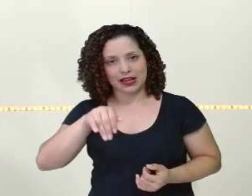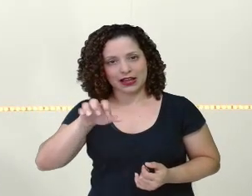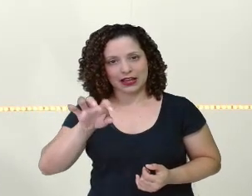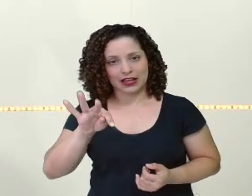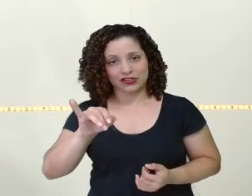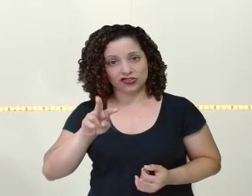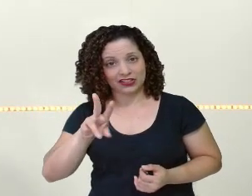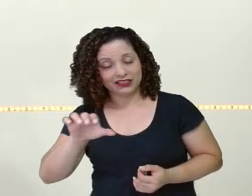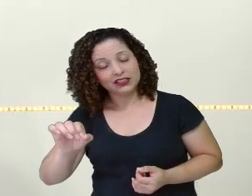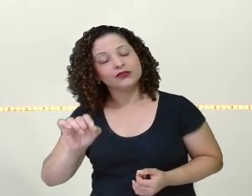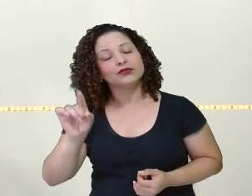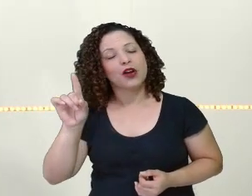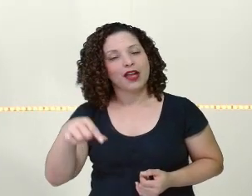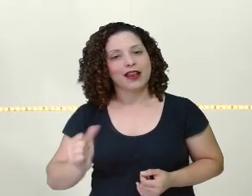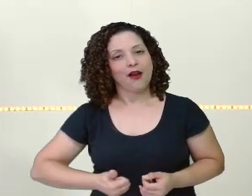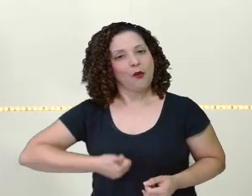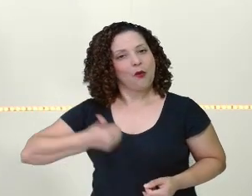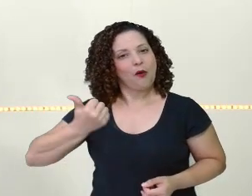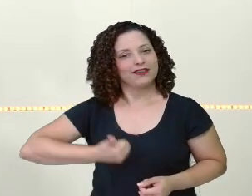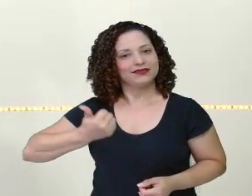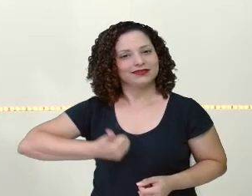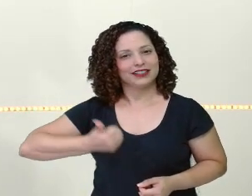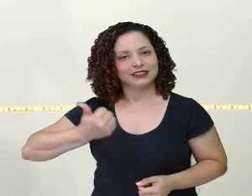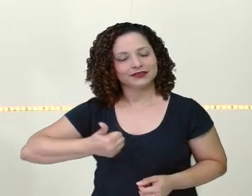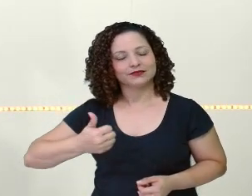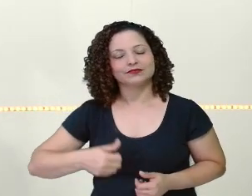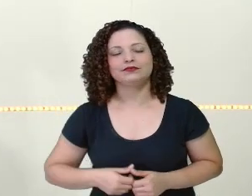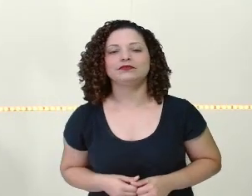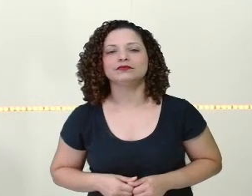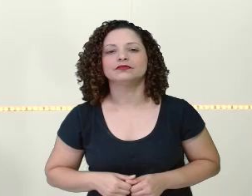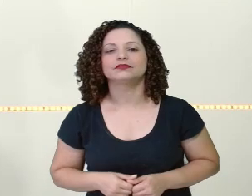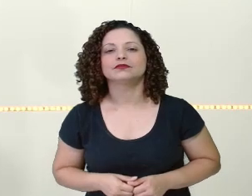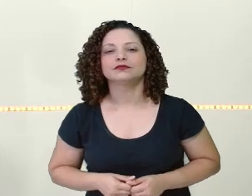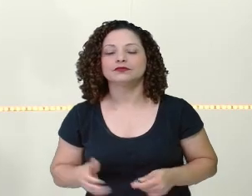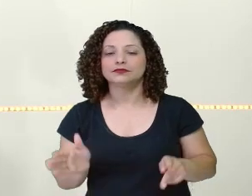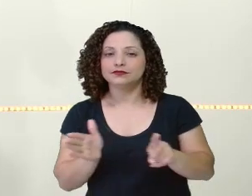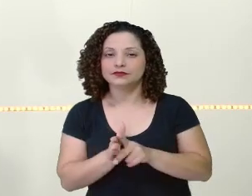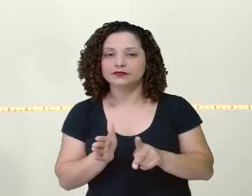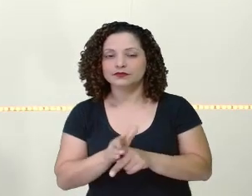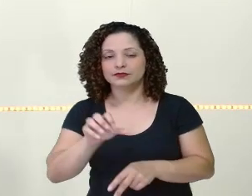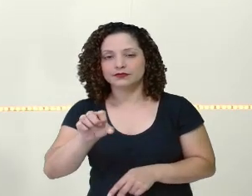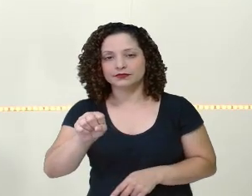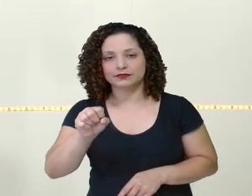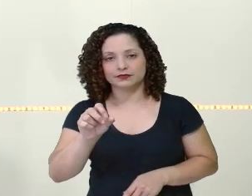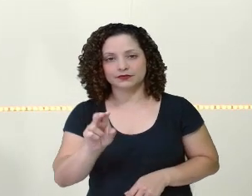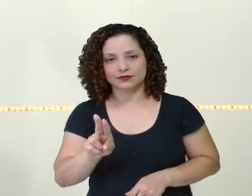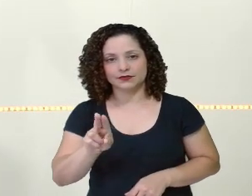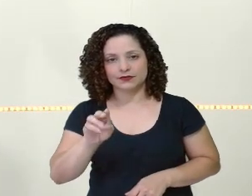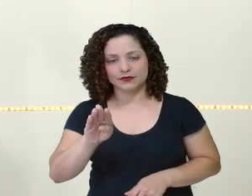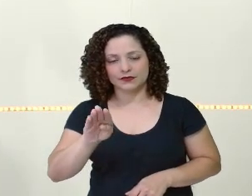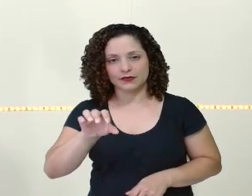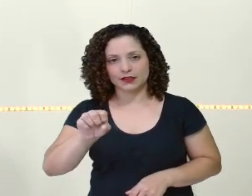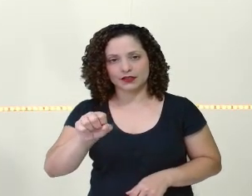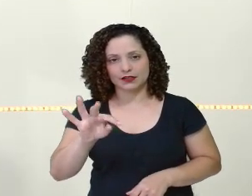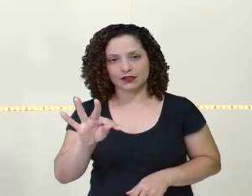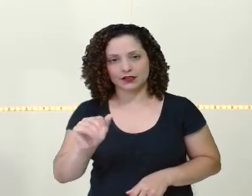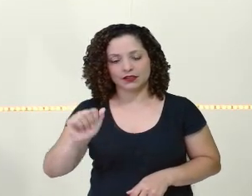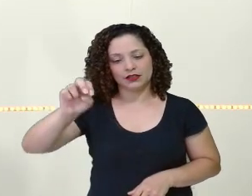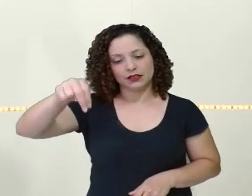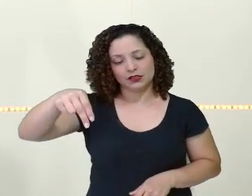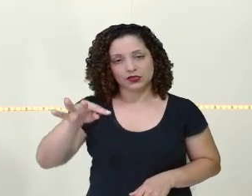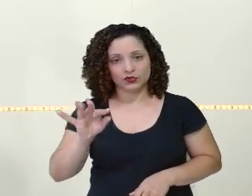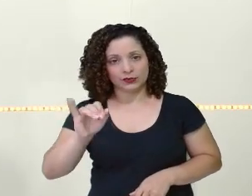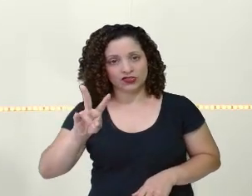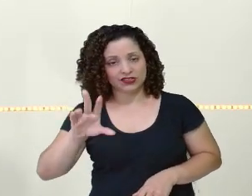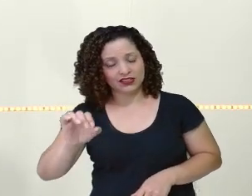ao substantivo. E o que é substantivo, professora? É as palavras que a gente nomeia as coisas,